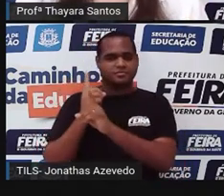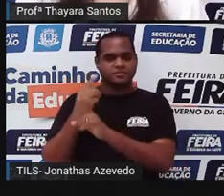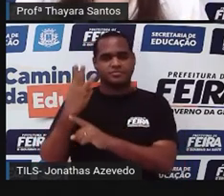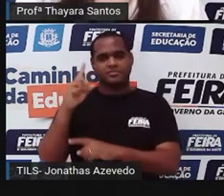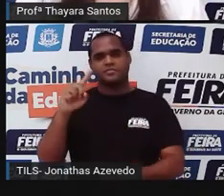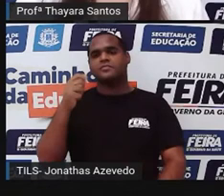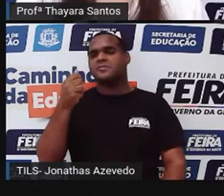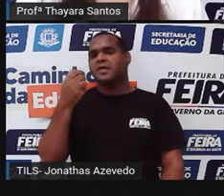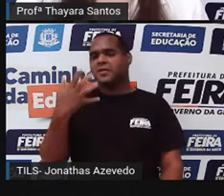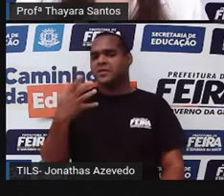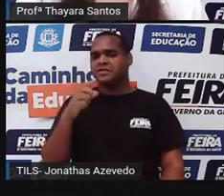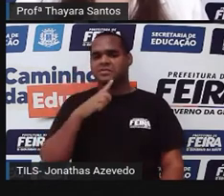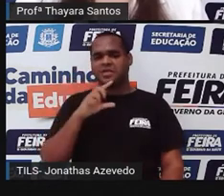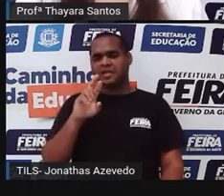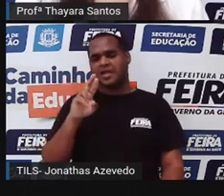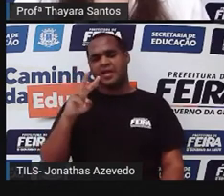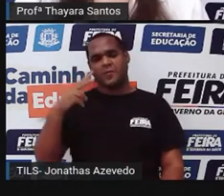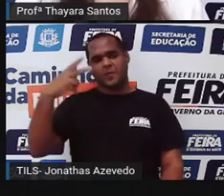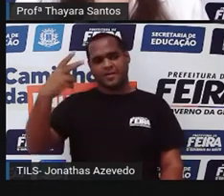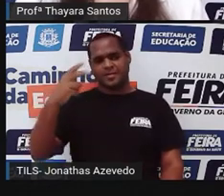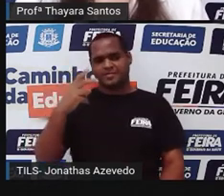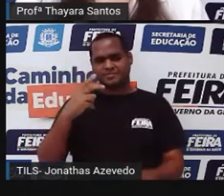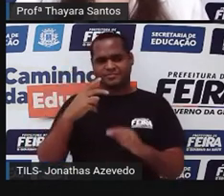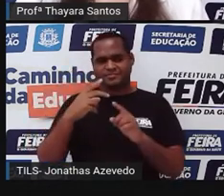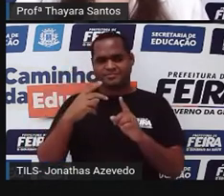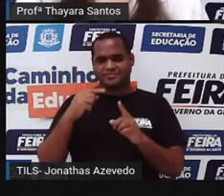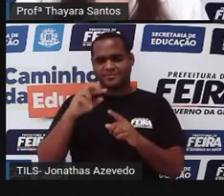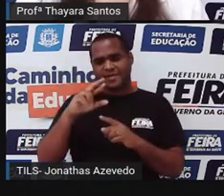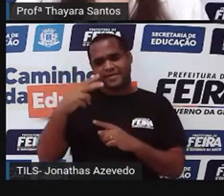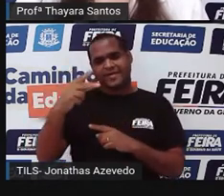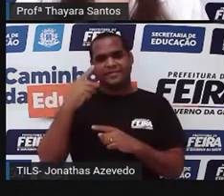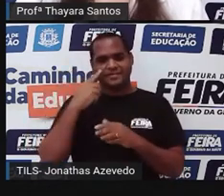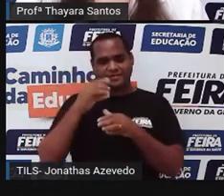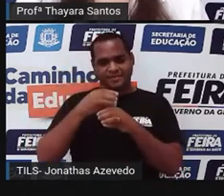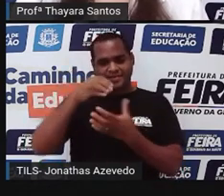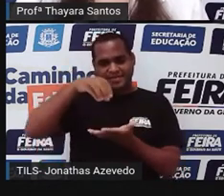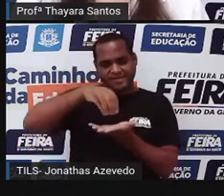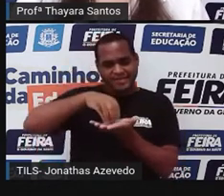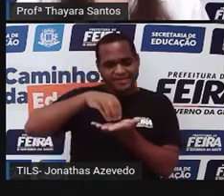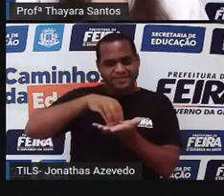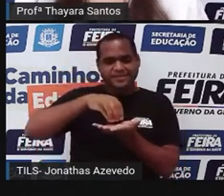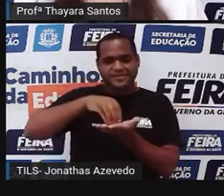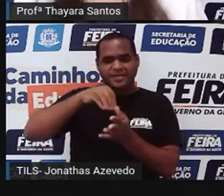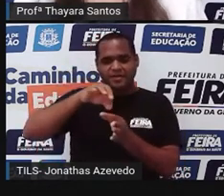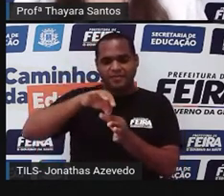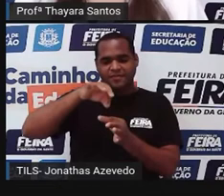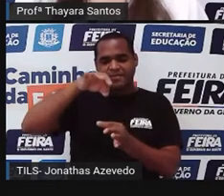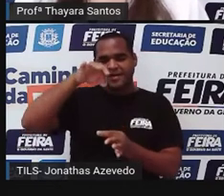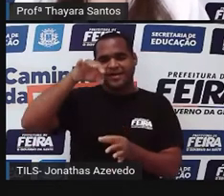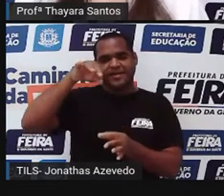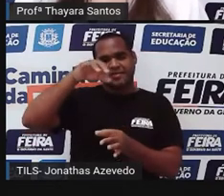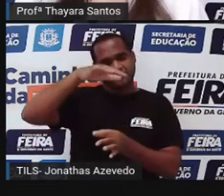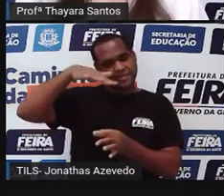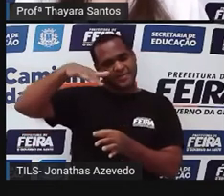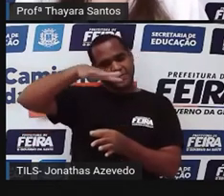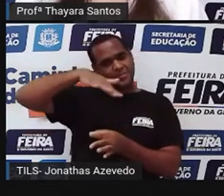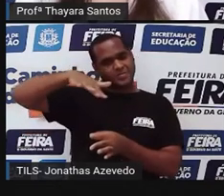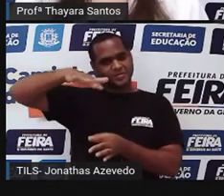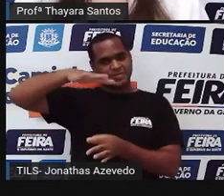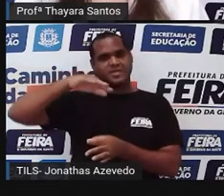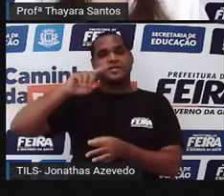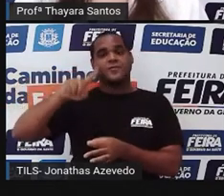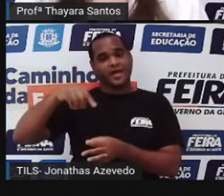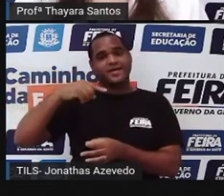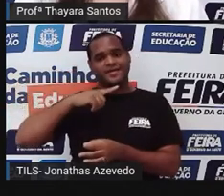π. E o que é esse raio ao quadrado? Raio é a distância do centro desse objeto até a borda. Então, isso é que é um